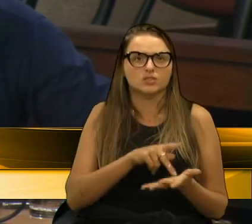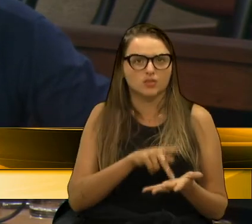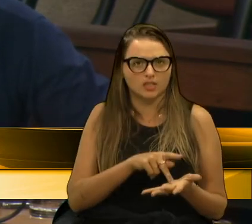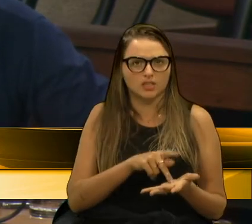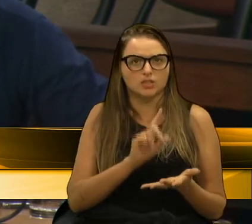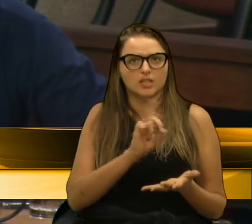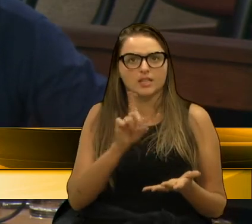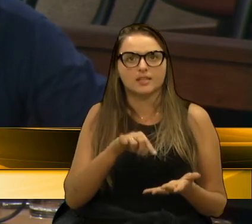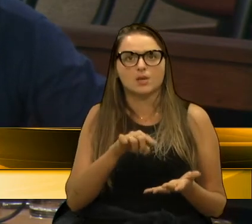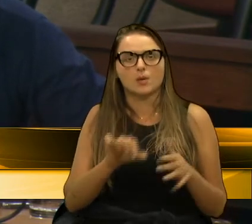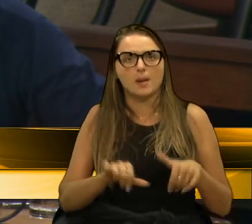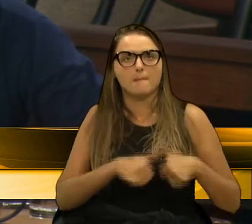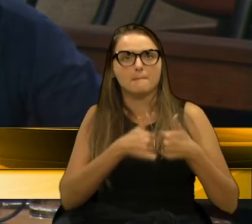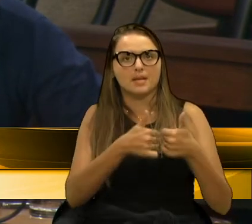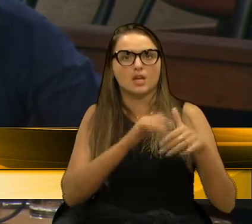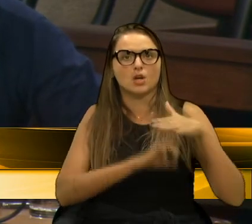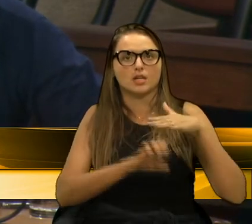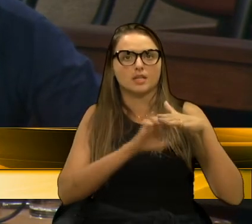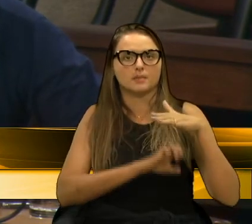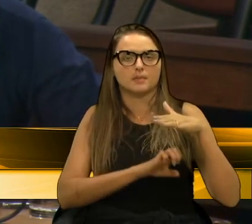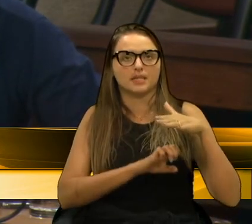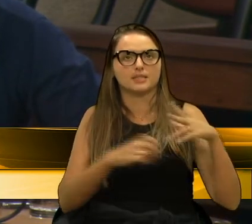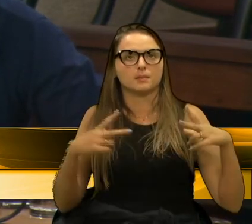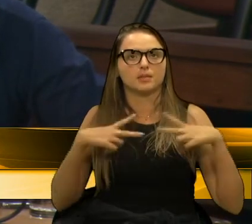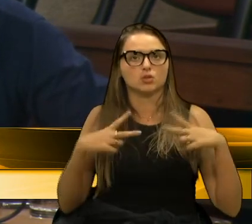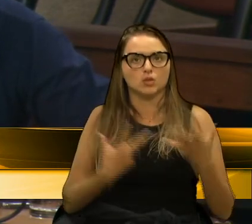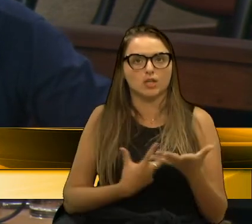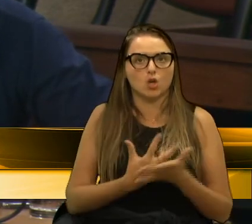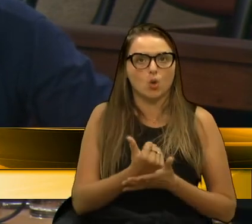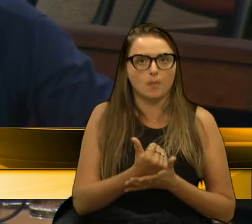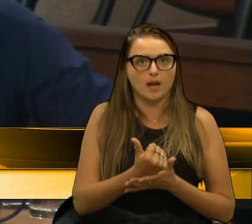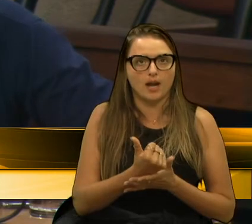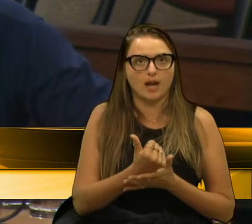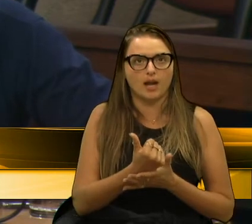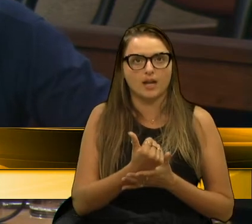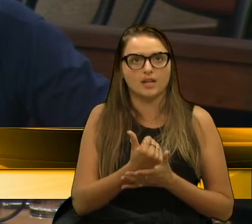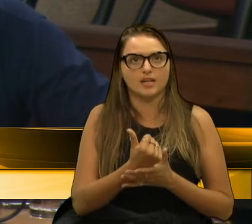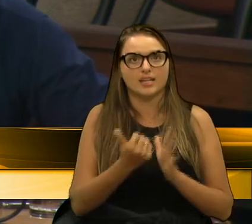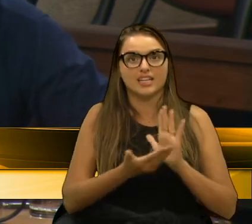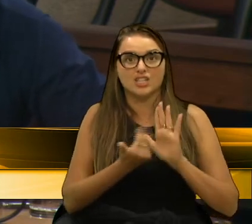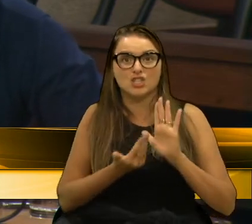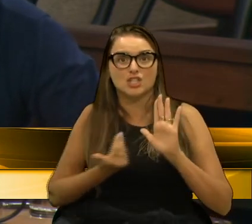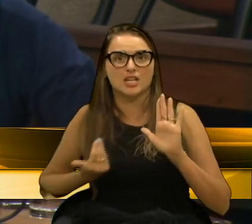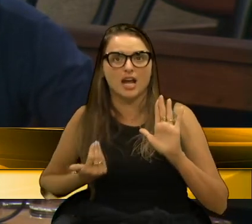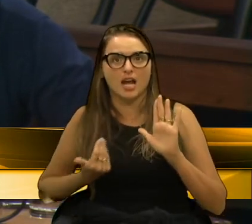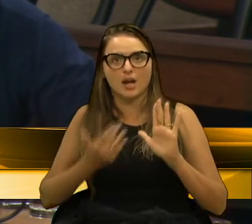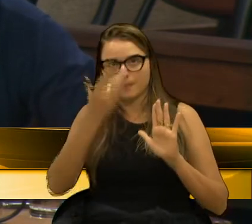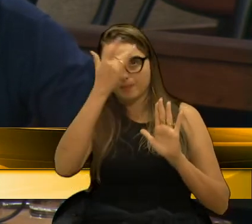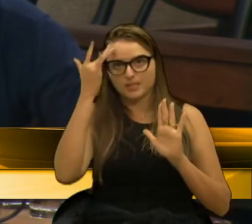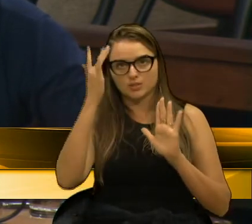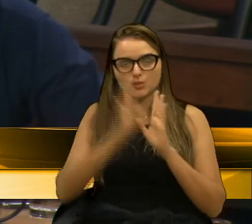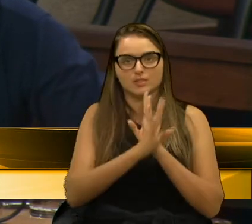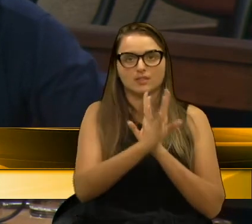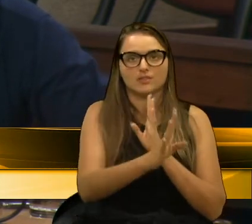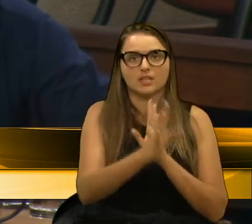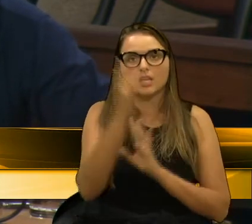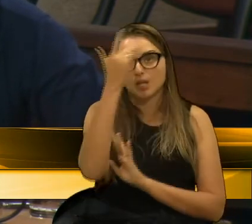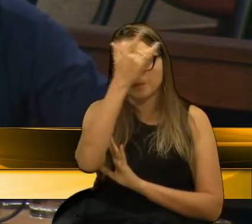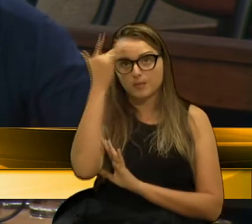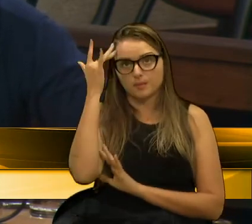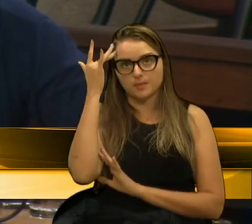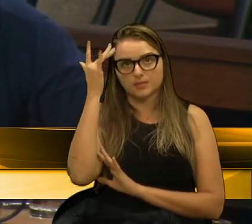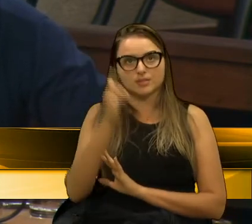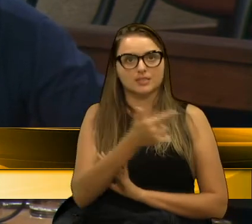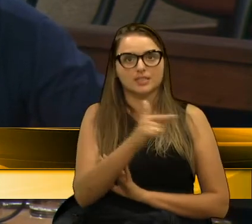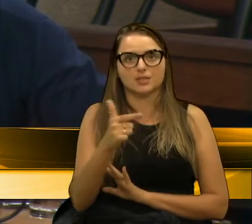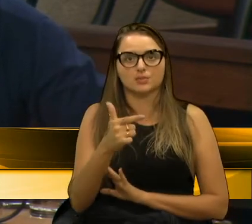não era melhor a iniciativa privada comprar essas doses e tirar pessoas da fila do SUS para que pessoas que não tenham condições de